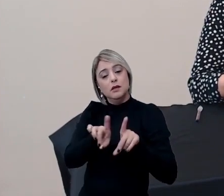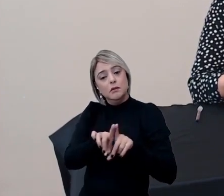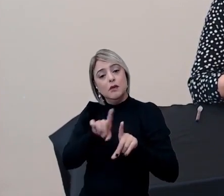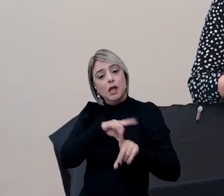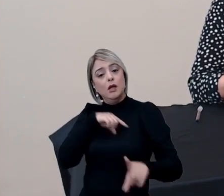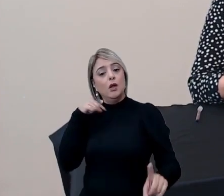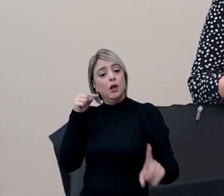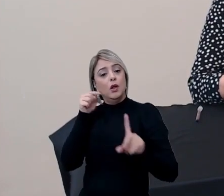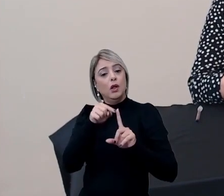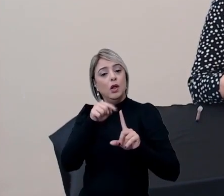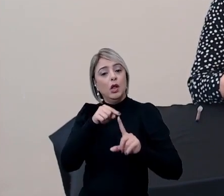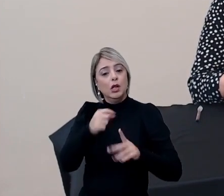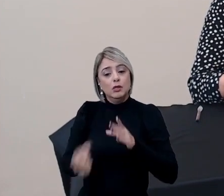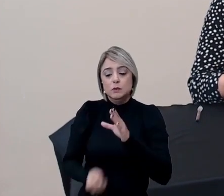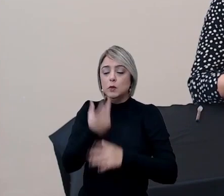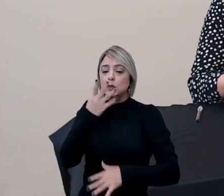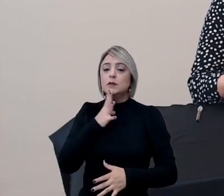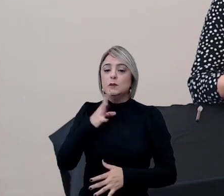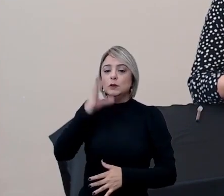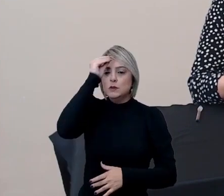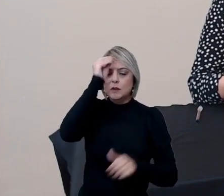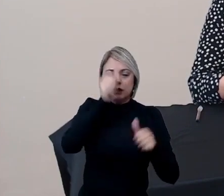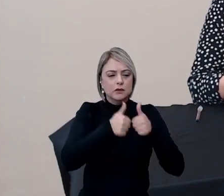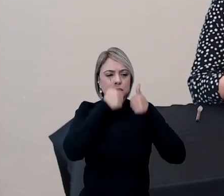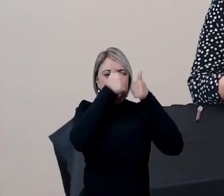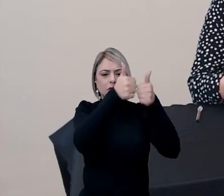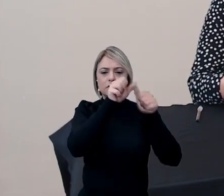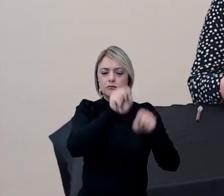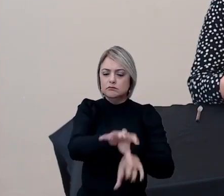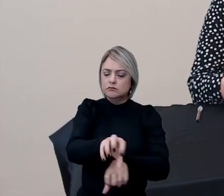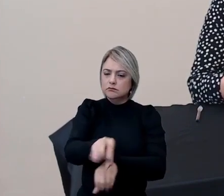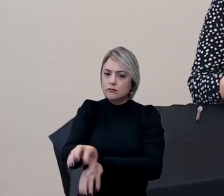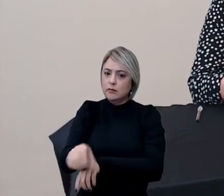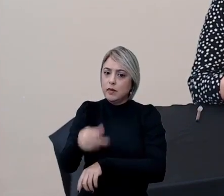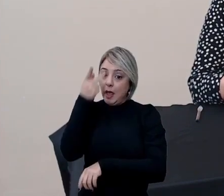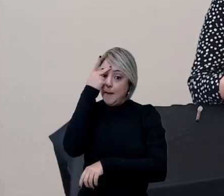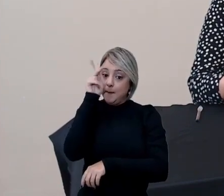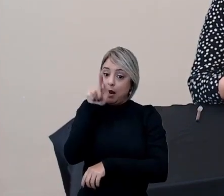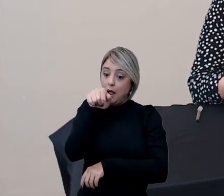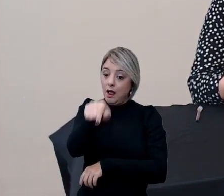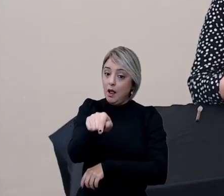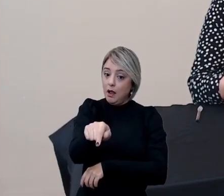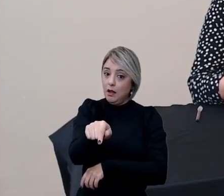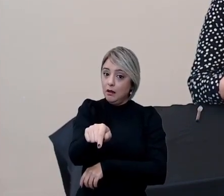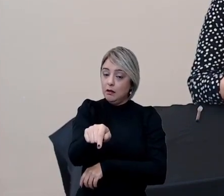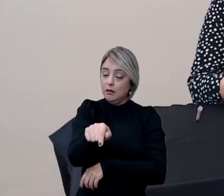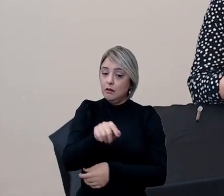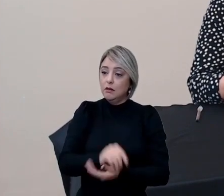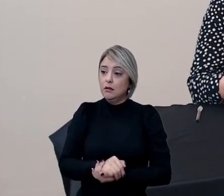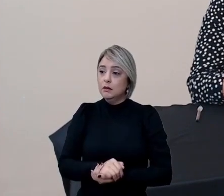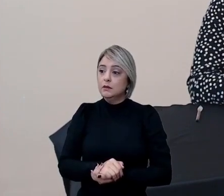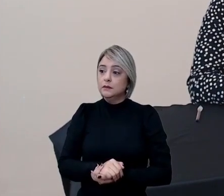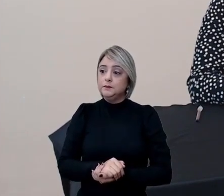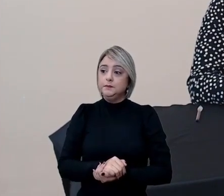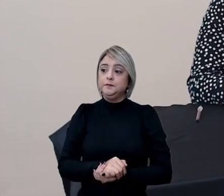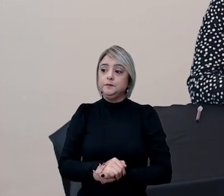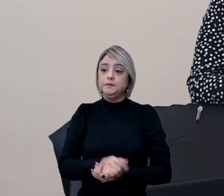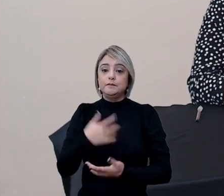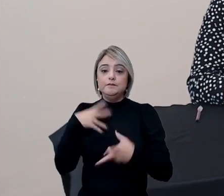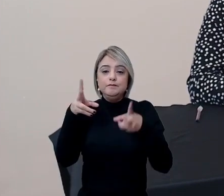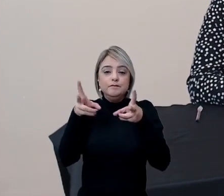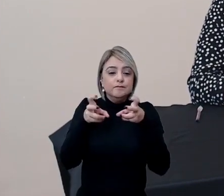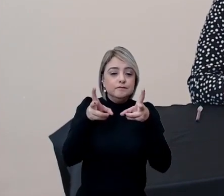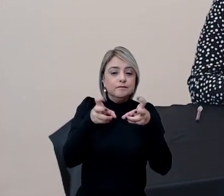nossa missão de produção de conhecimento, de qualidade na educação, para essa, enfim, essa